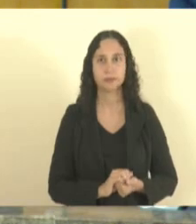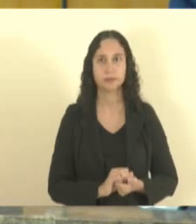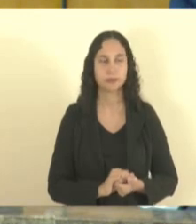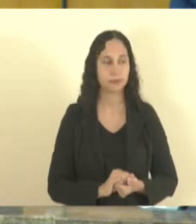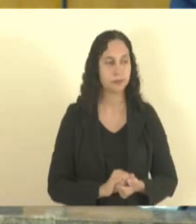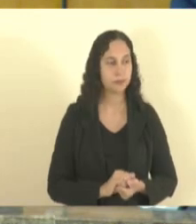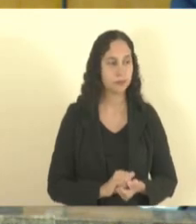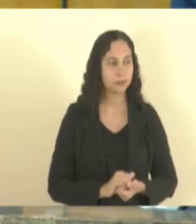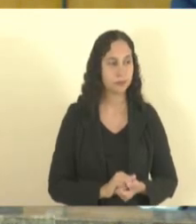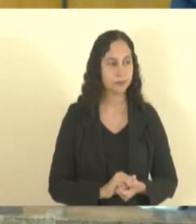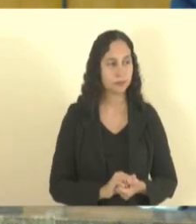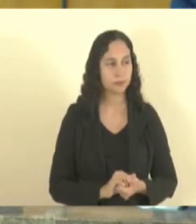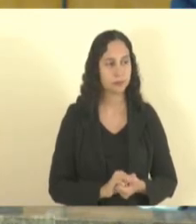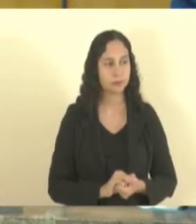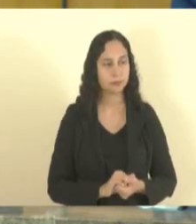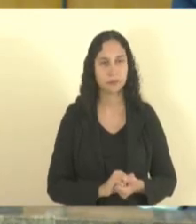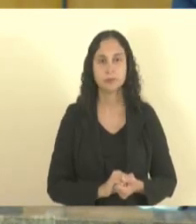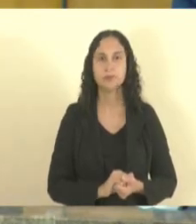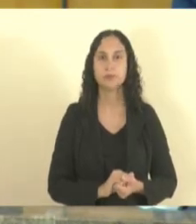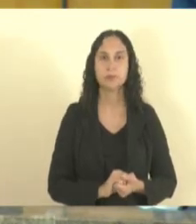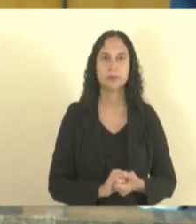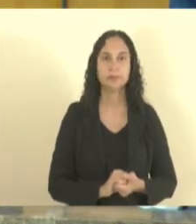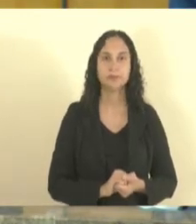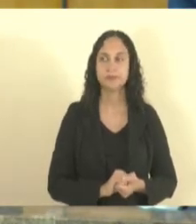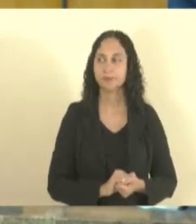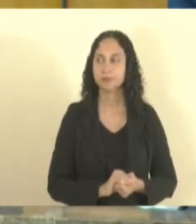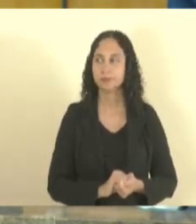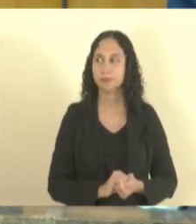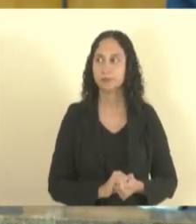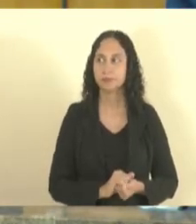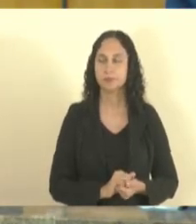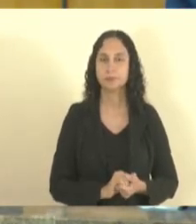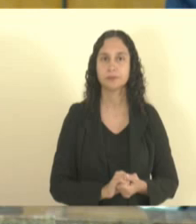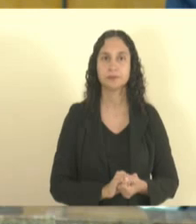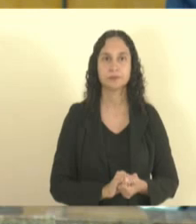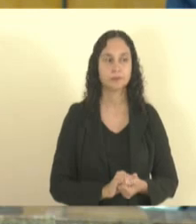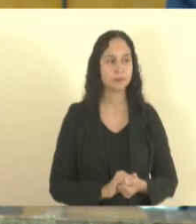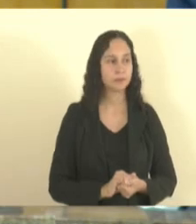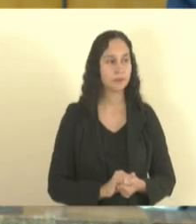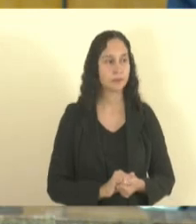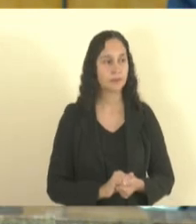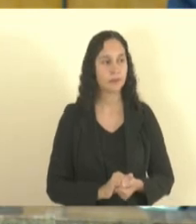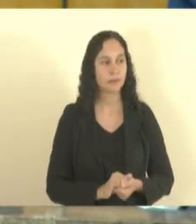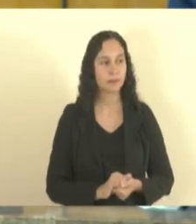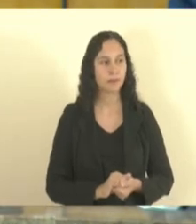eu aprovo na outra a gente aprova as duas eu